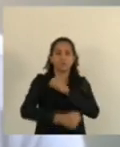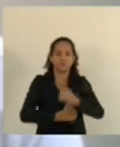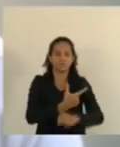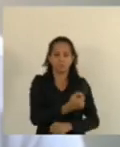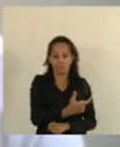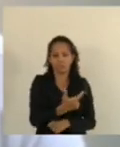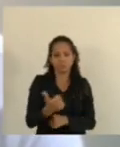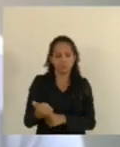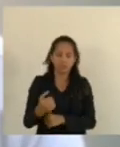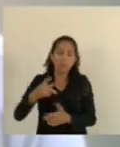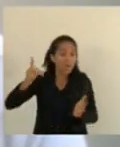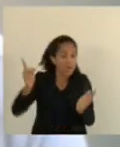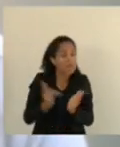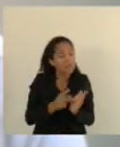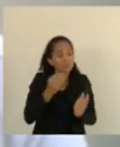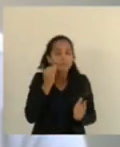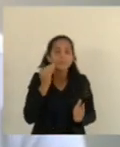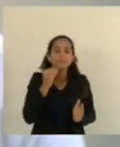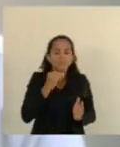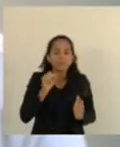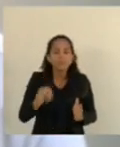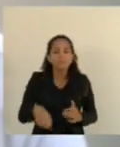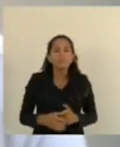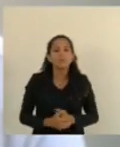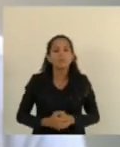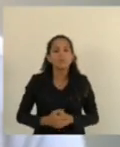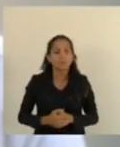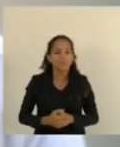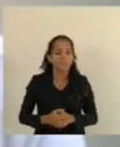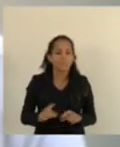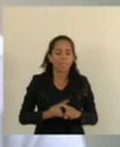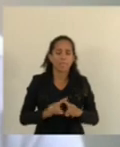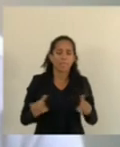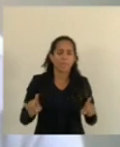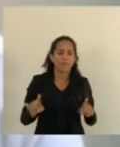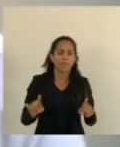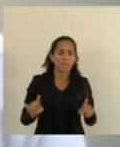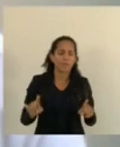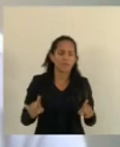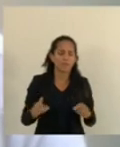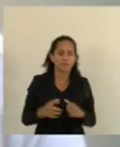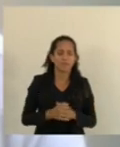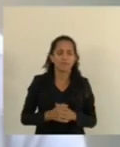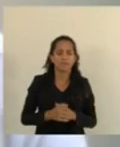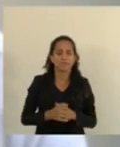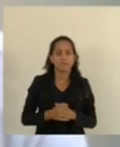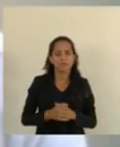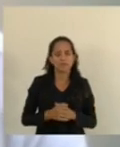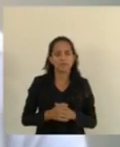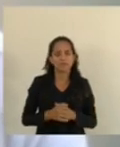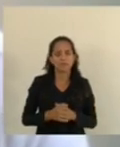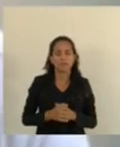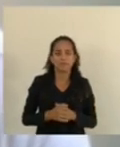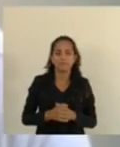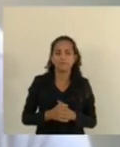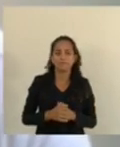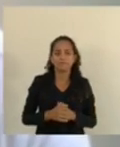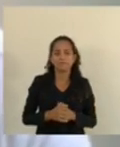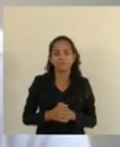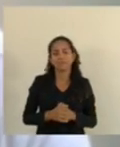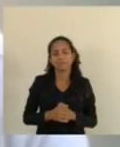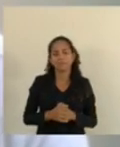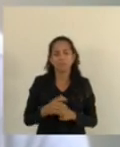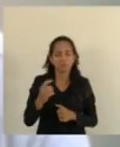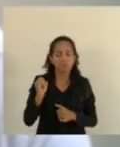isso é uma realidade, mas não vamos resolver e não vamos conseguir